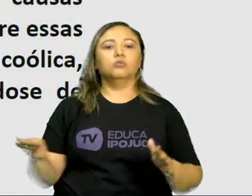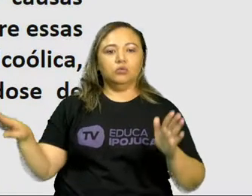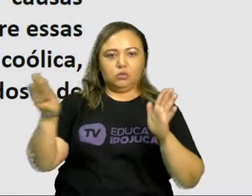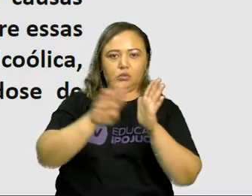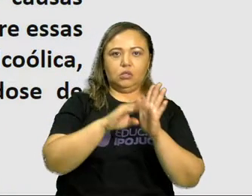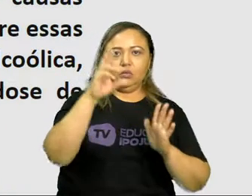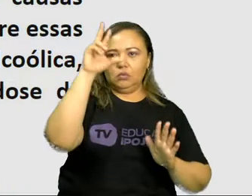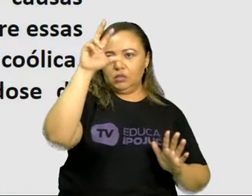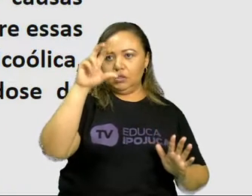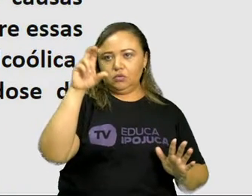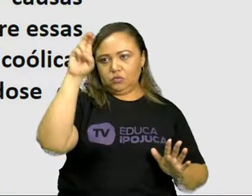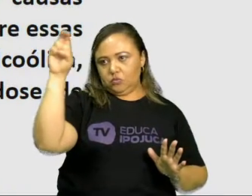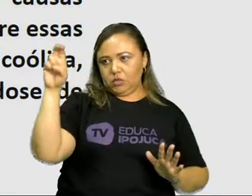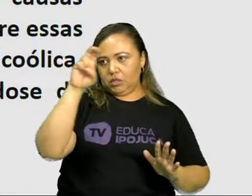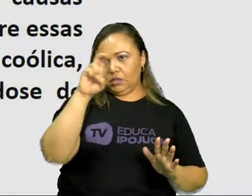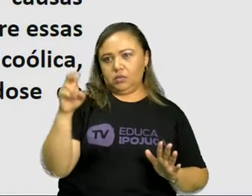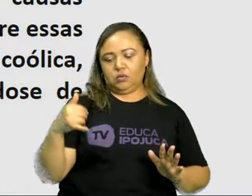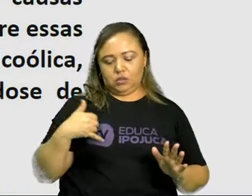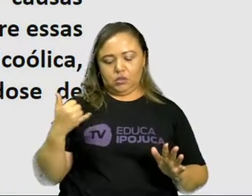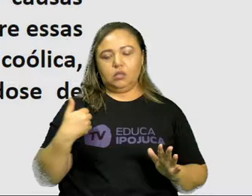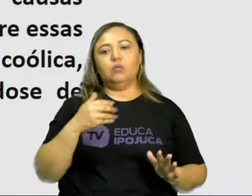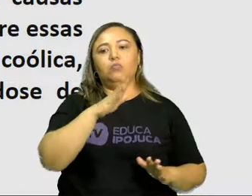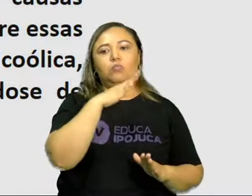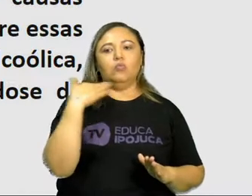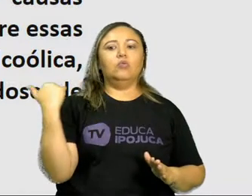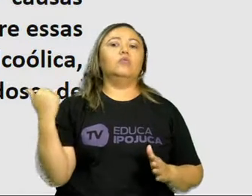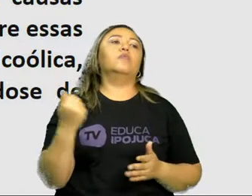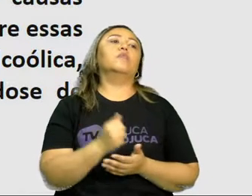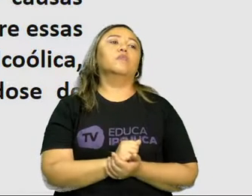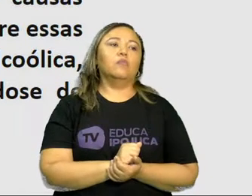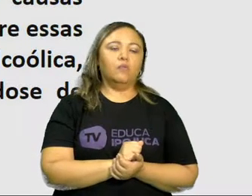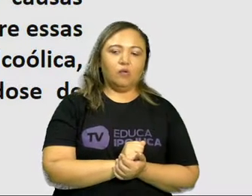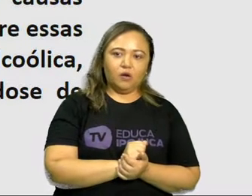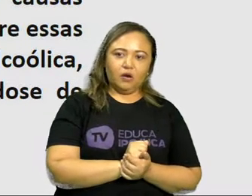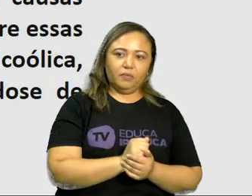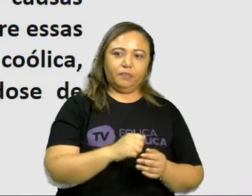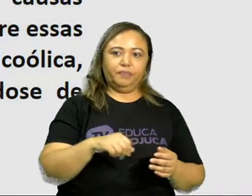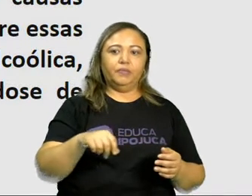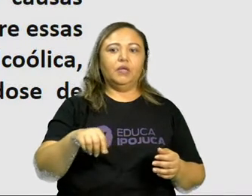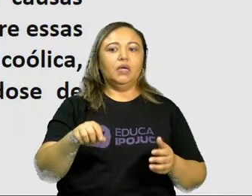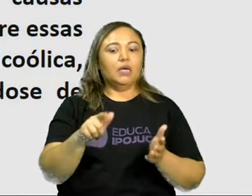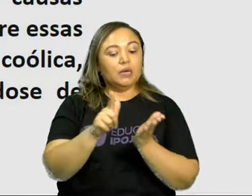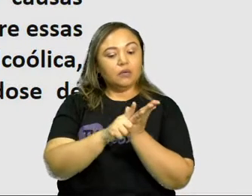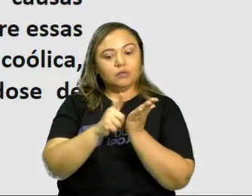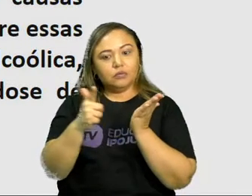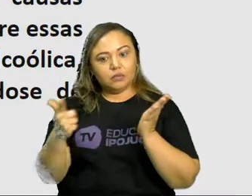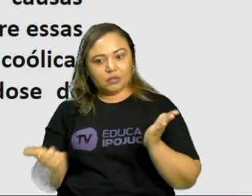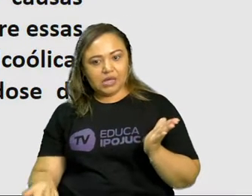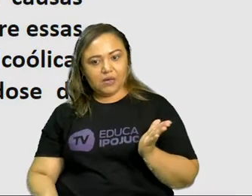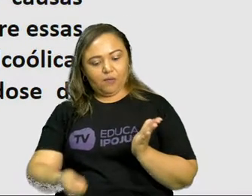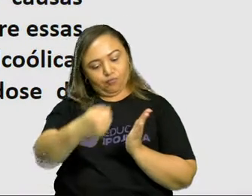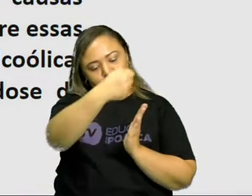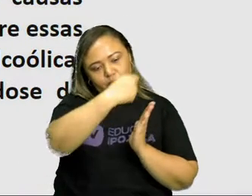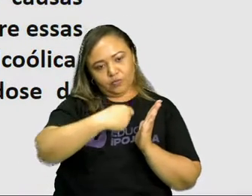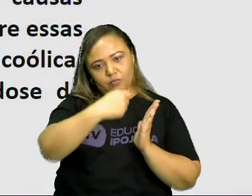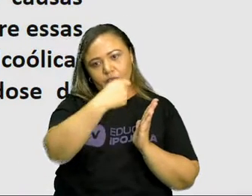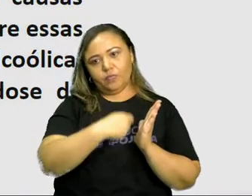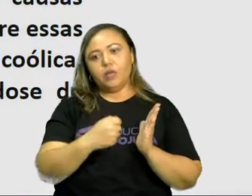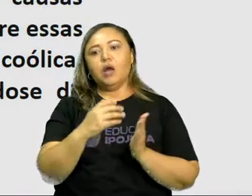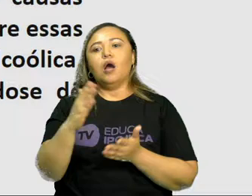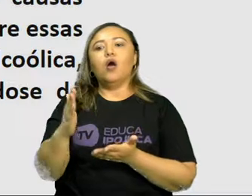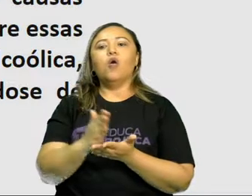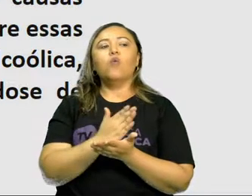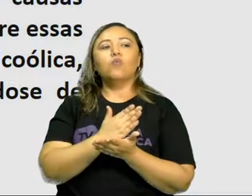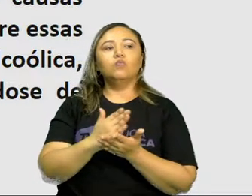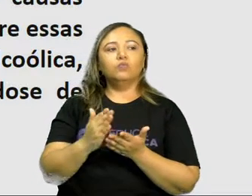idade, segundo estudo publicado no New England Journal of Medicine. Acompanhando, ao longo prazo,